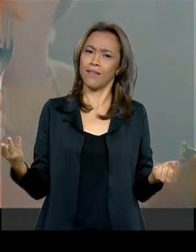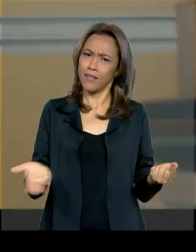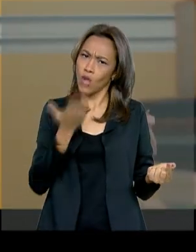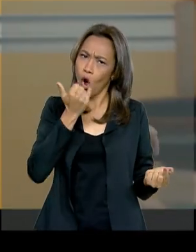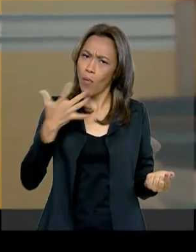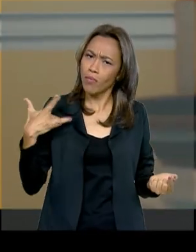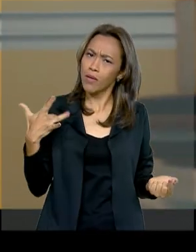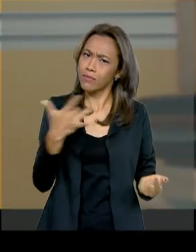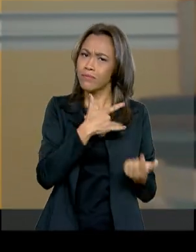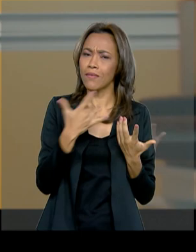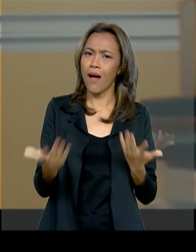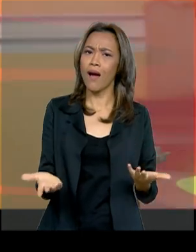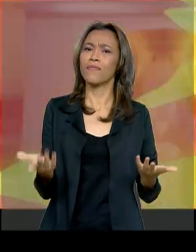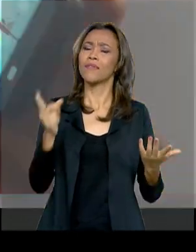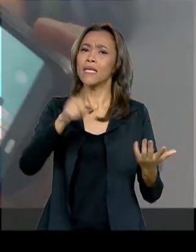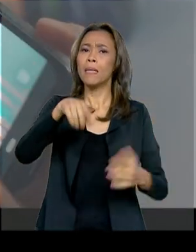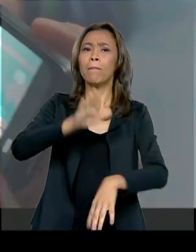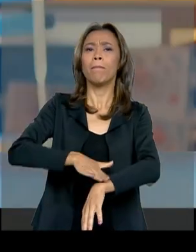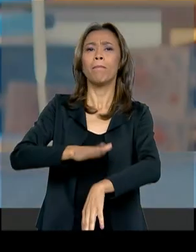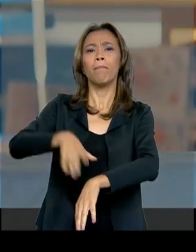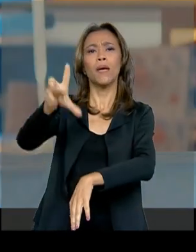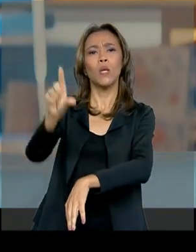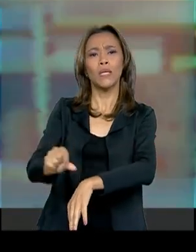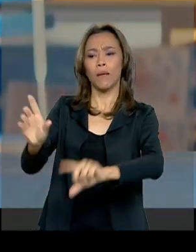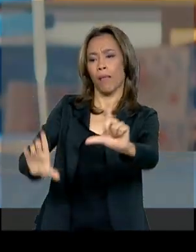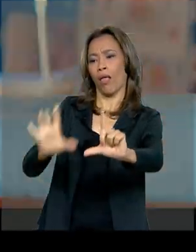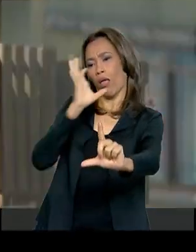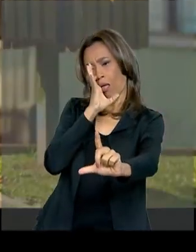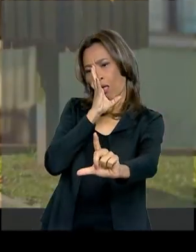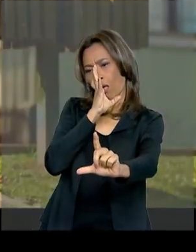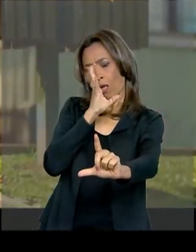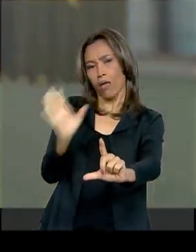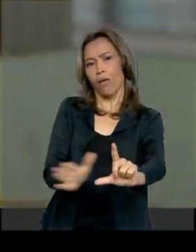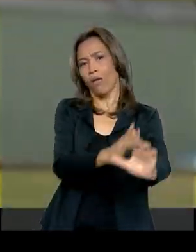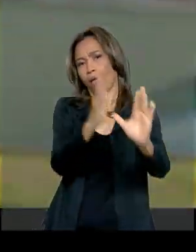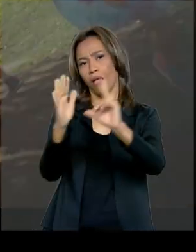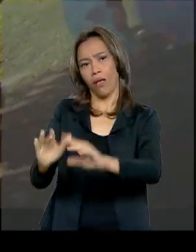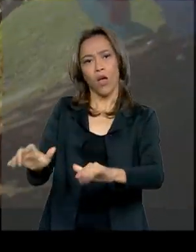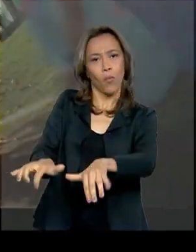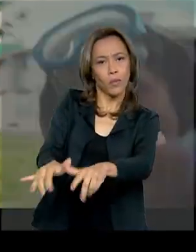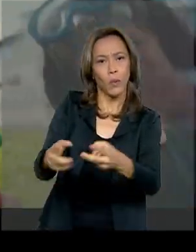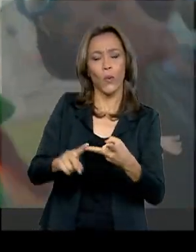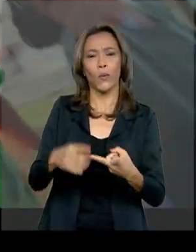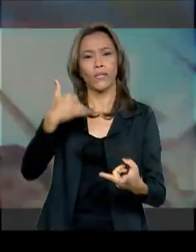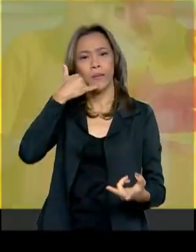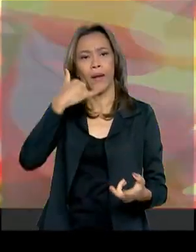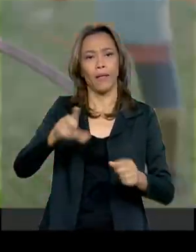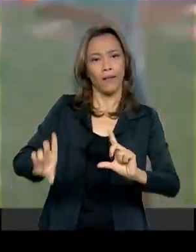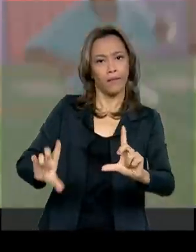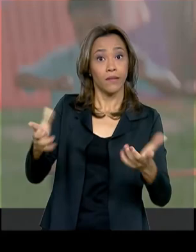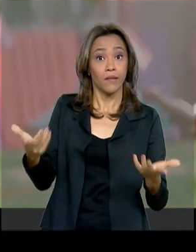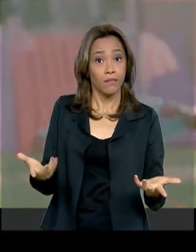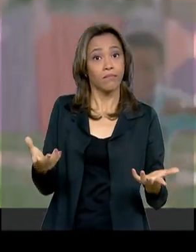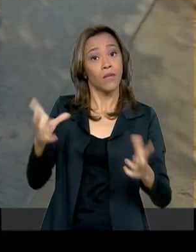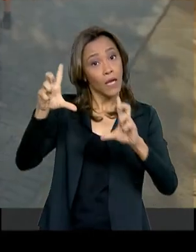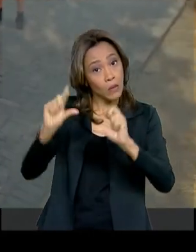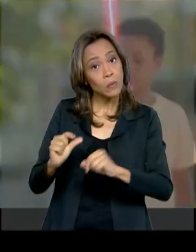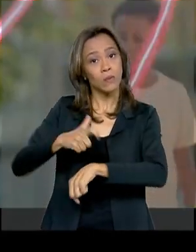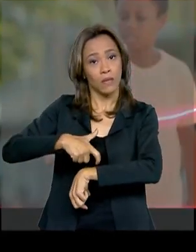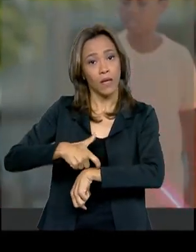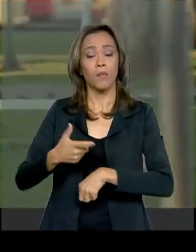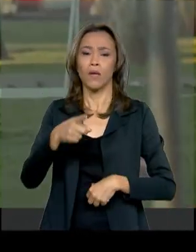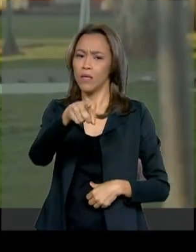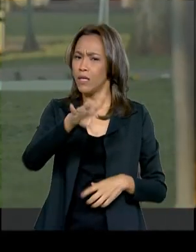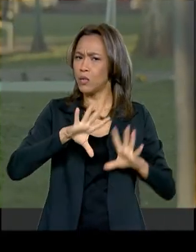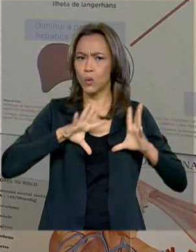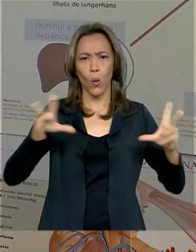melhor e fiquem menos tempo em frente de telas, como celular, computador e televisão. E as mudanças devem incluir